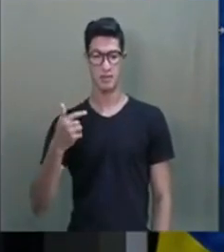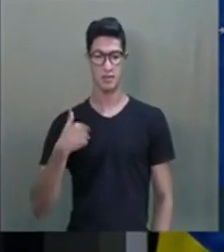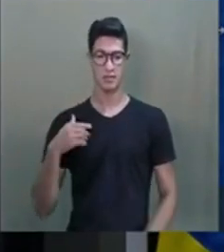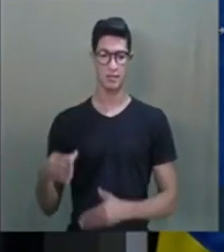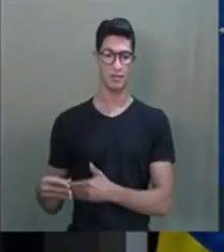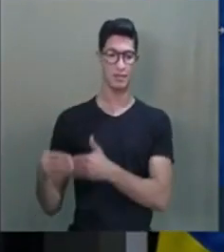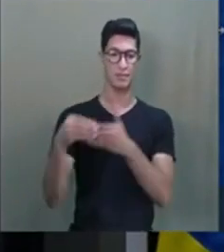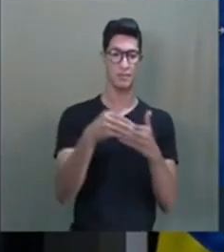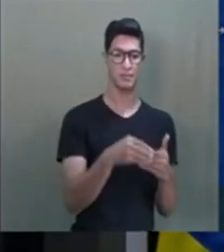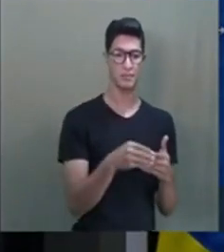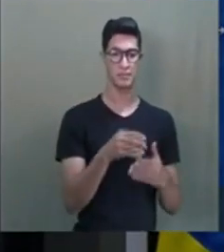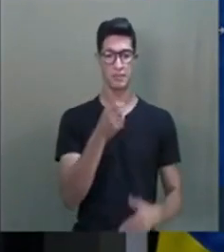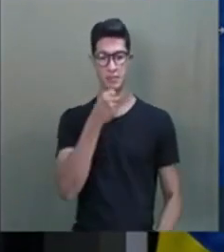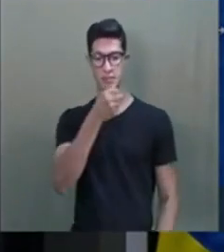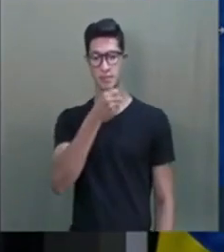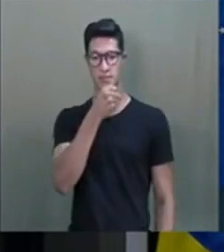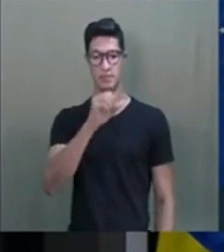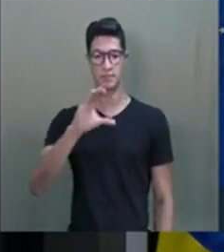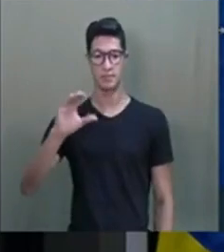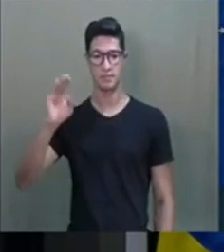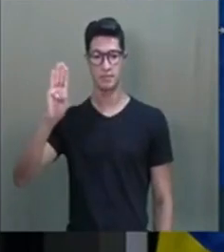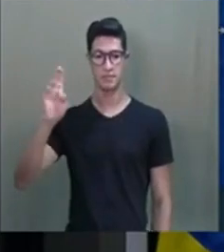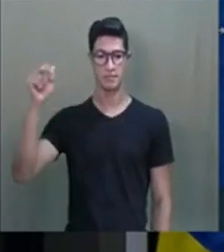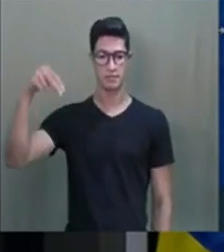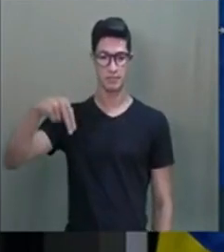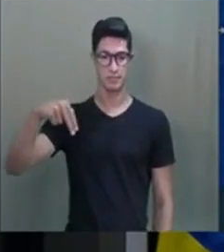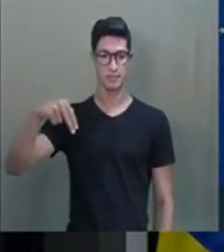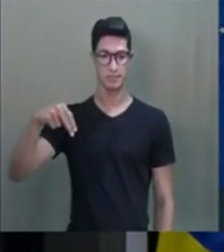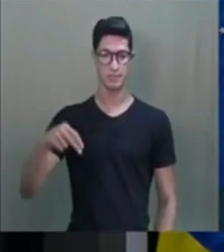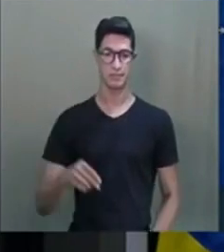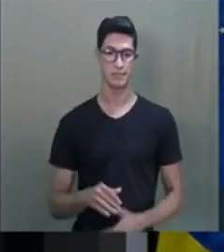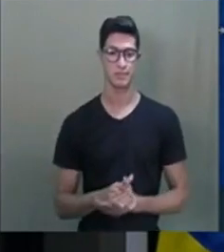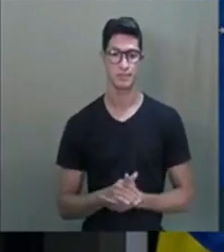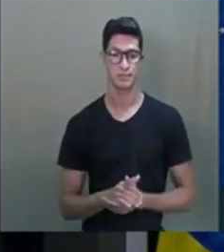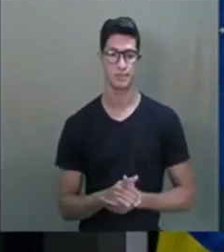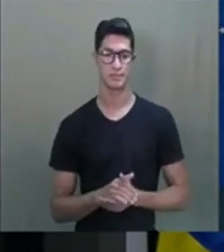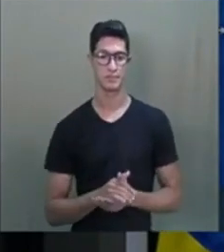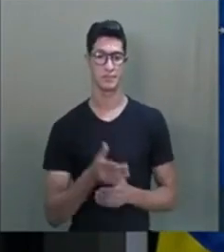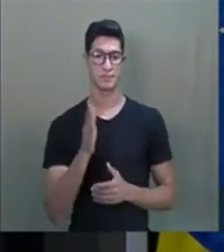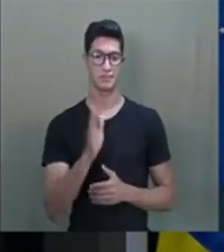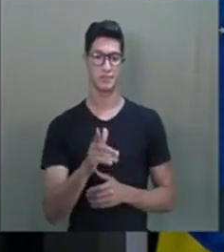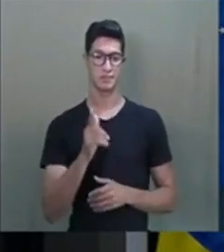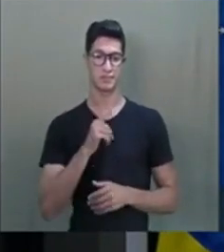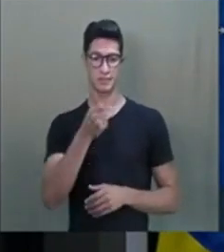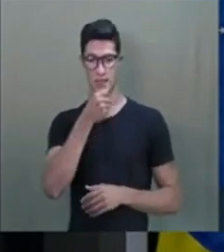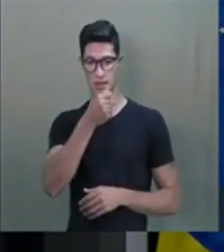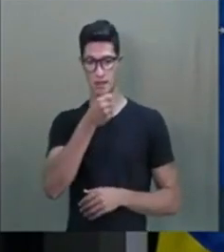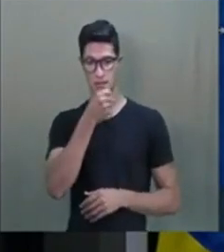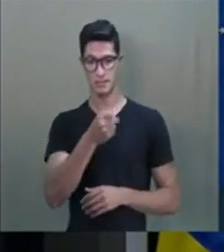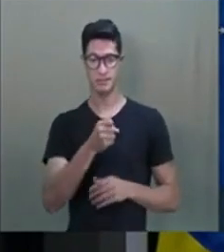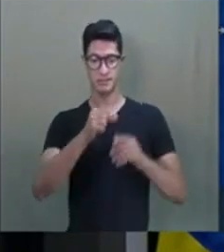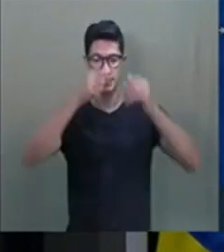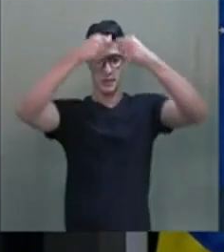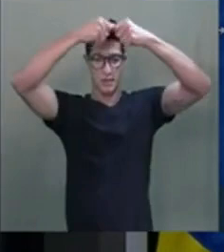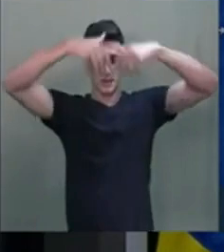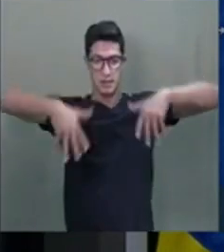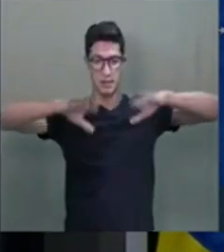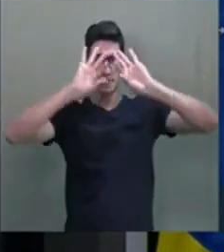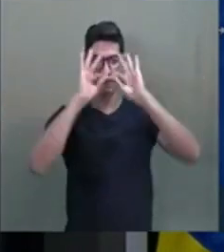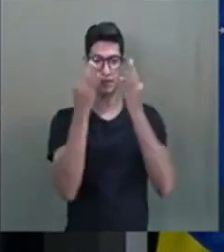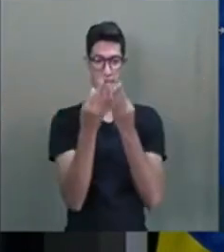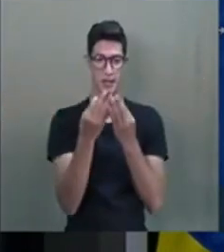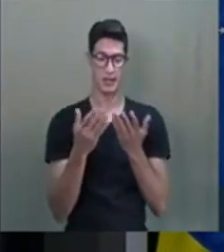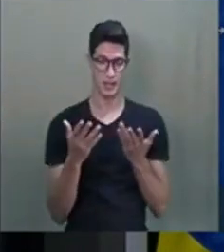levei o Bert Hellinger para fazer uma entrevista na CBN e, como eu já tinha dado uma entrevista sobre constelação familiar lá,